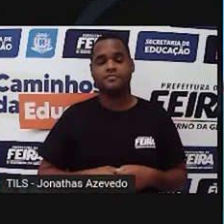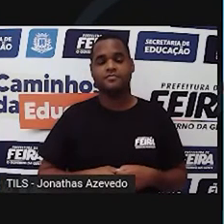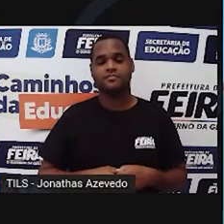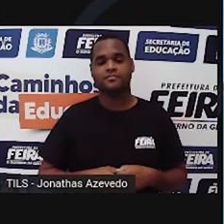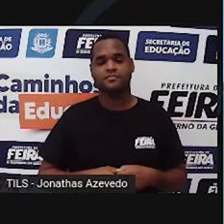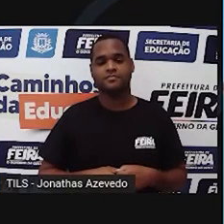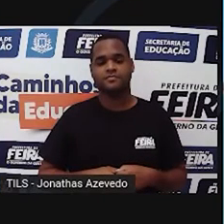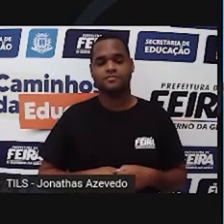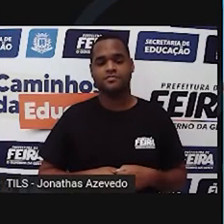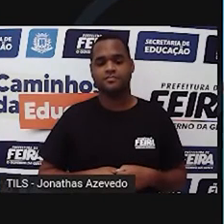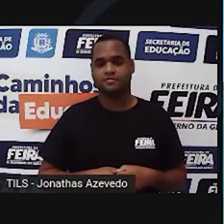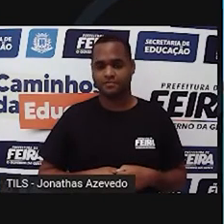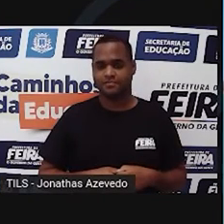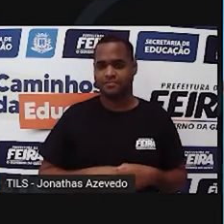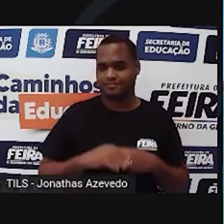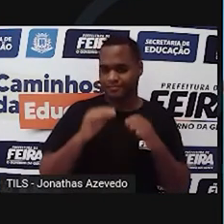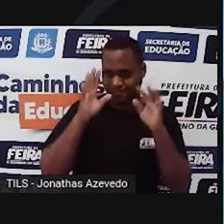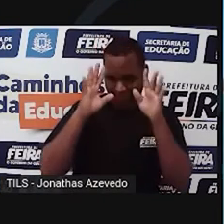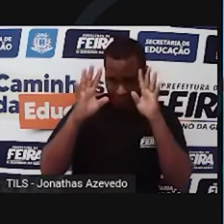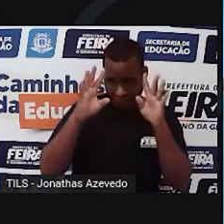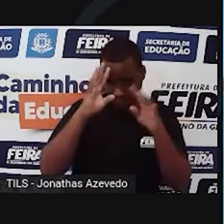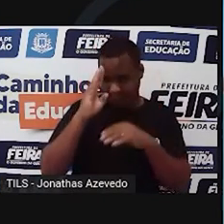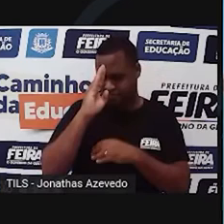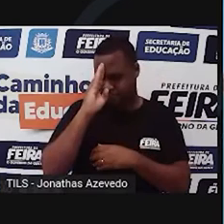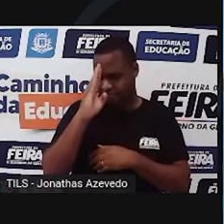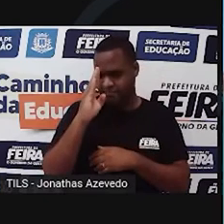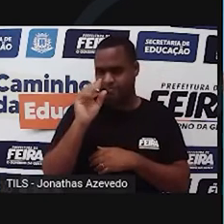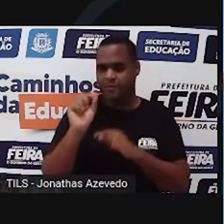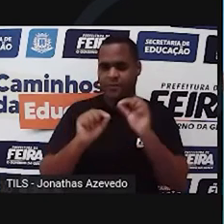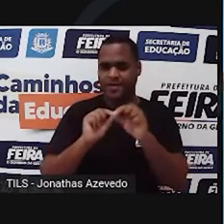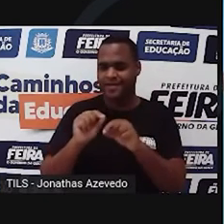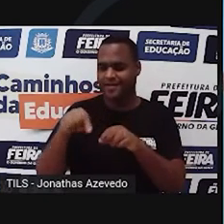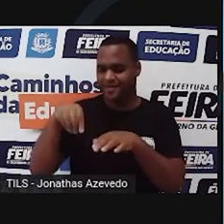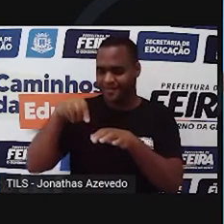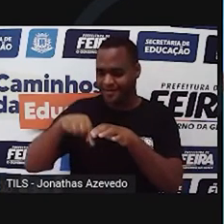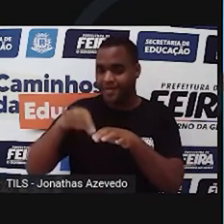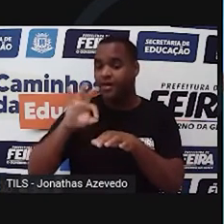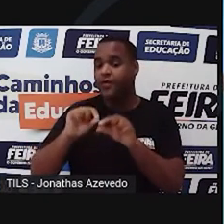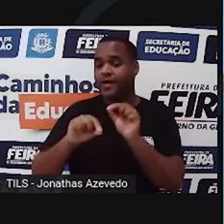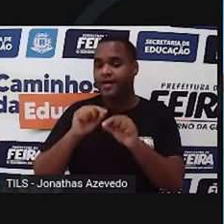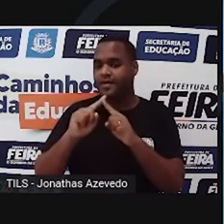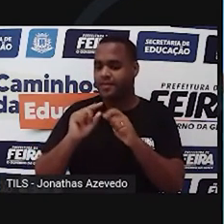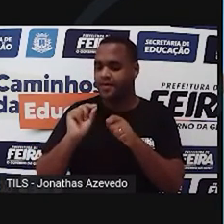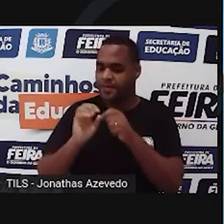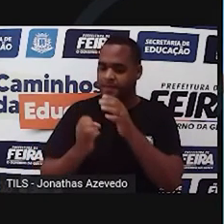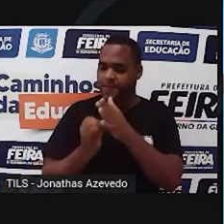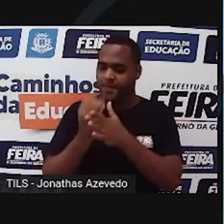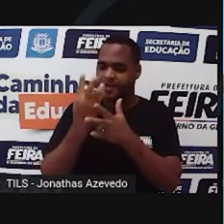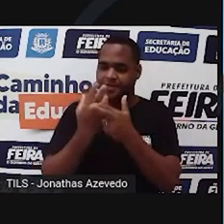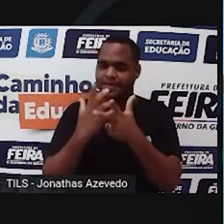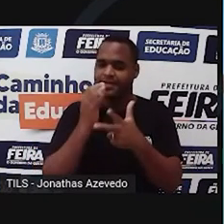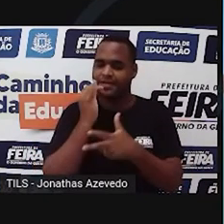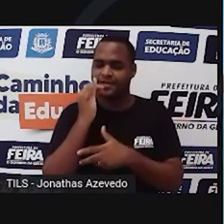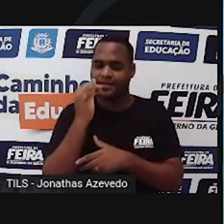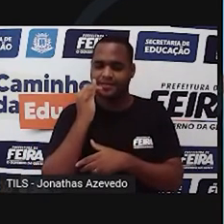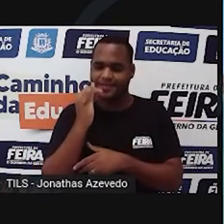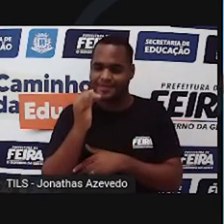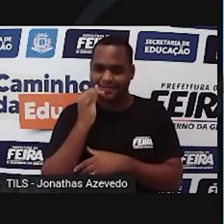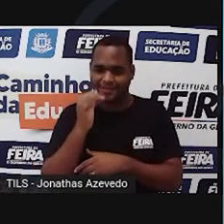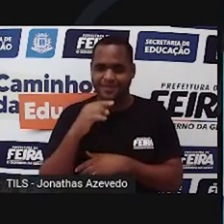Um segundo objetivo dessa usina aqui seria, evidentemente, a produção de energia elétrica, a